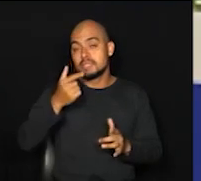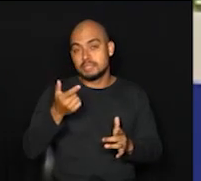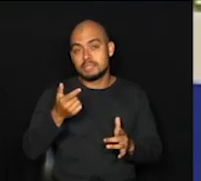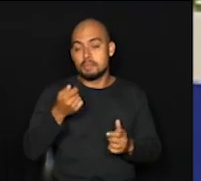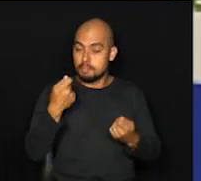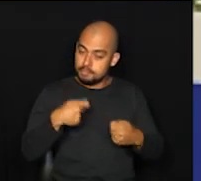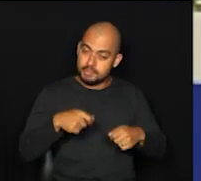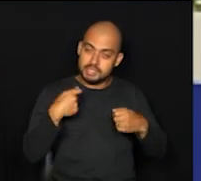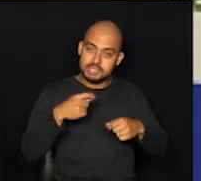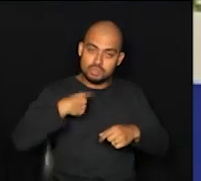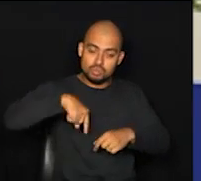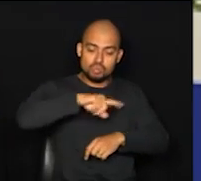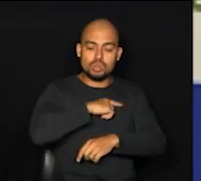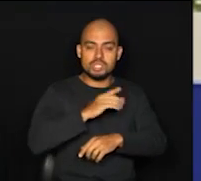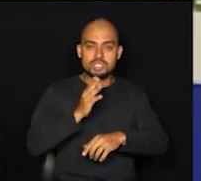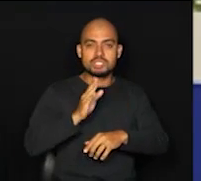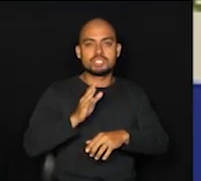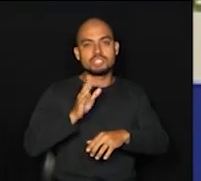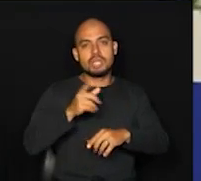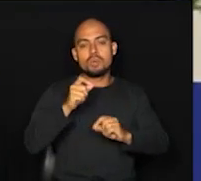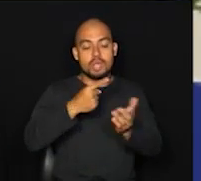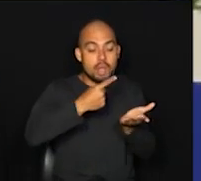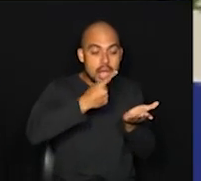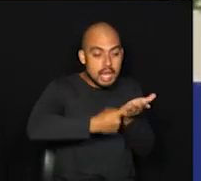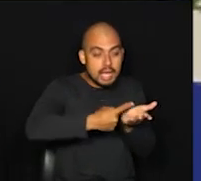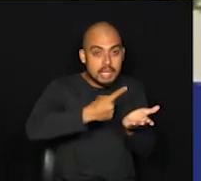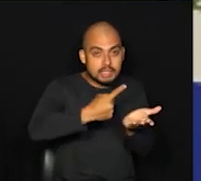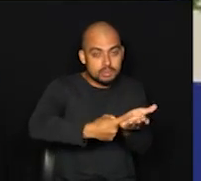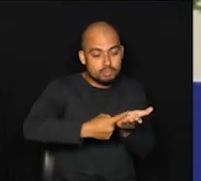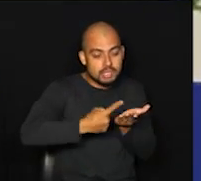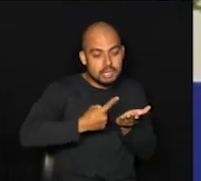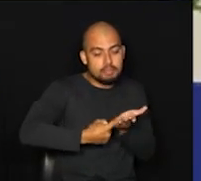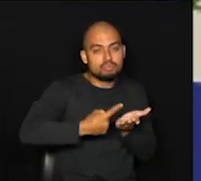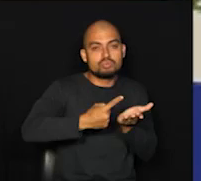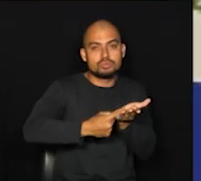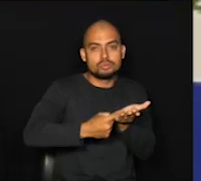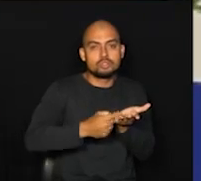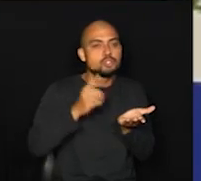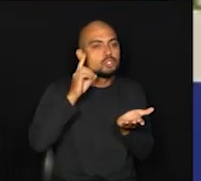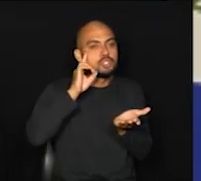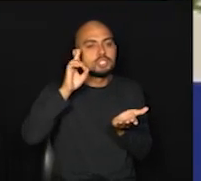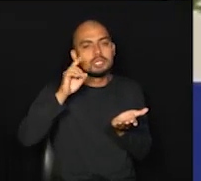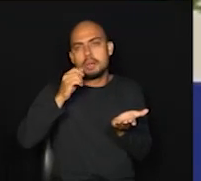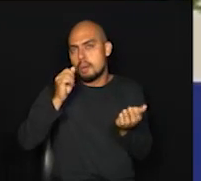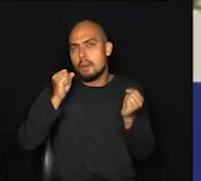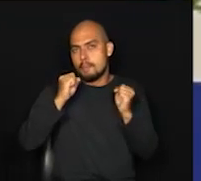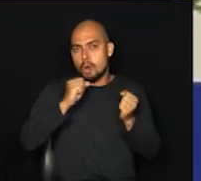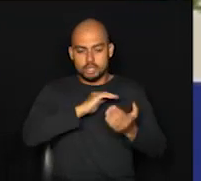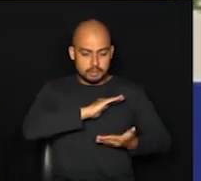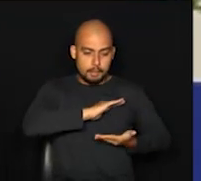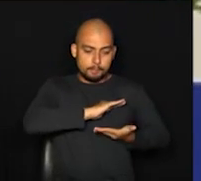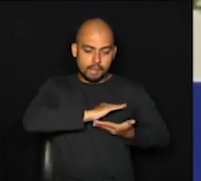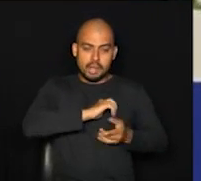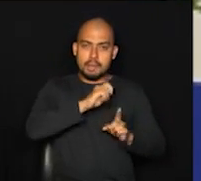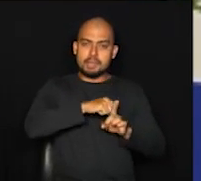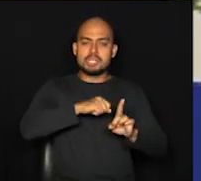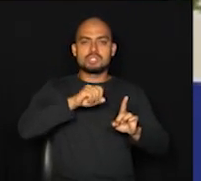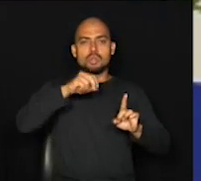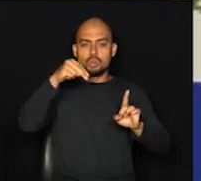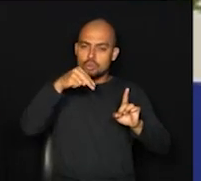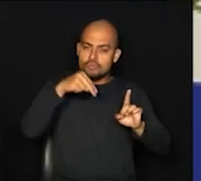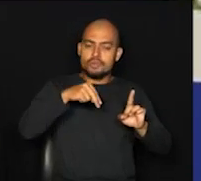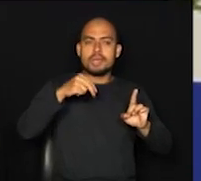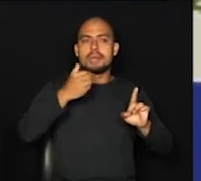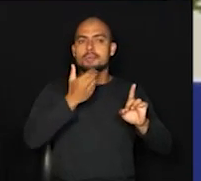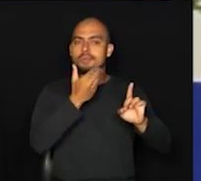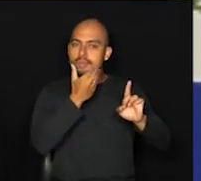altura a fazer de maneira agendada, gradual. Pode fazer em novembro, em dezembro, em janeiro, quando for melhor para